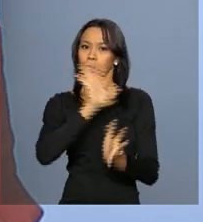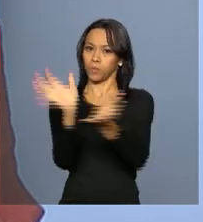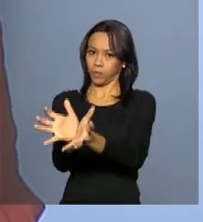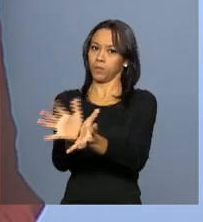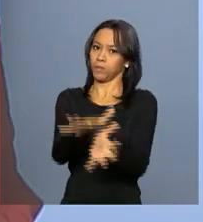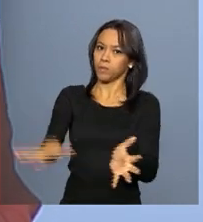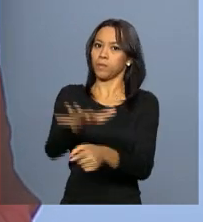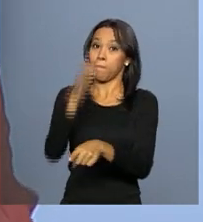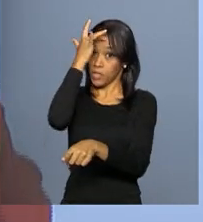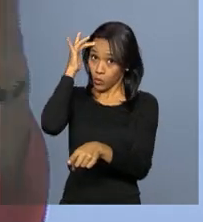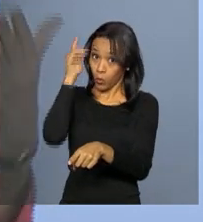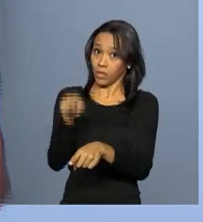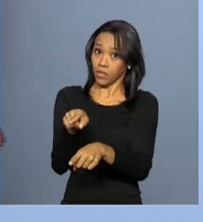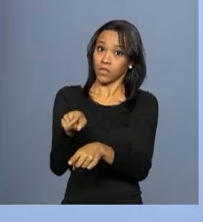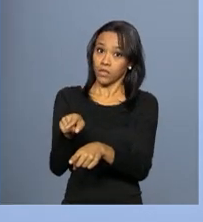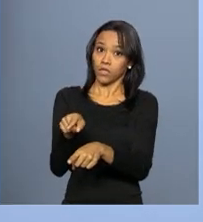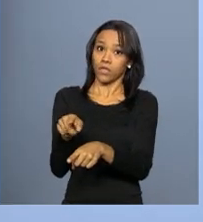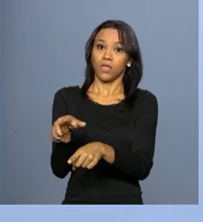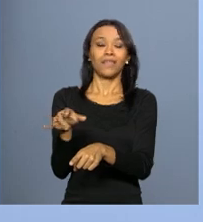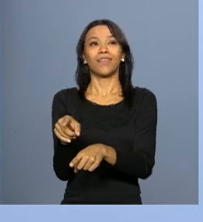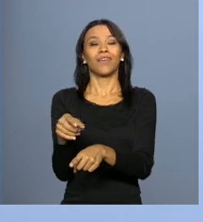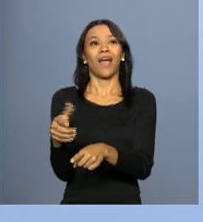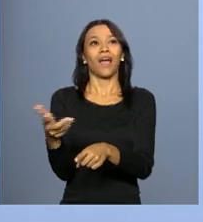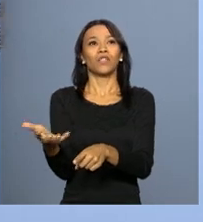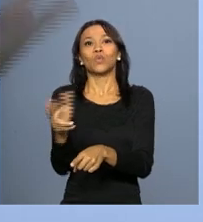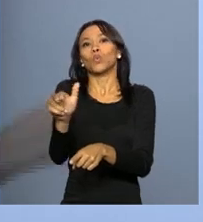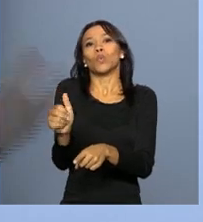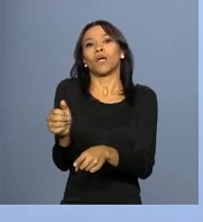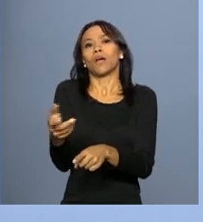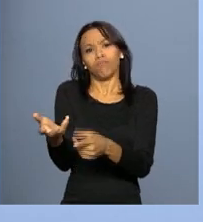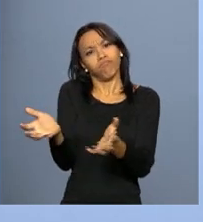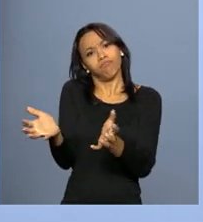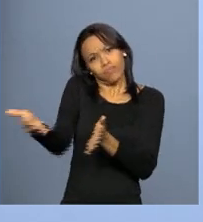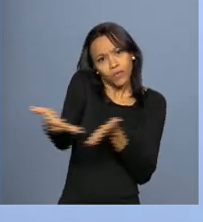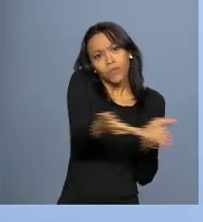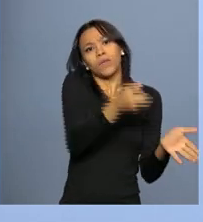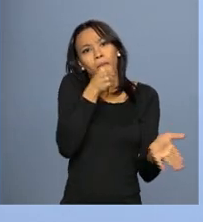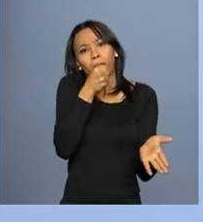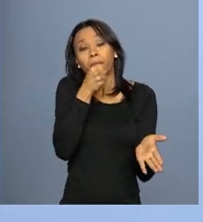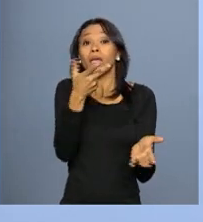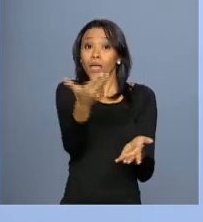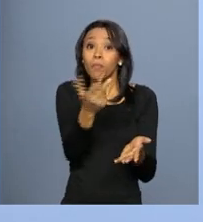que jamais se recusaram a depor, como é o caso do presidente Lula.